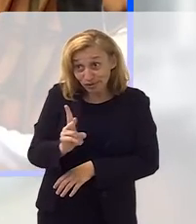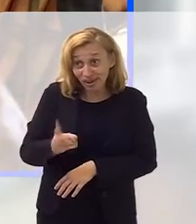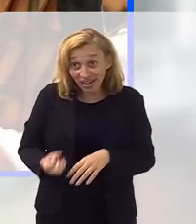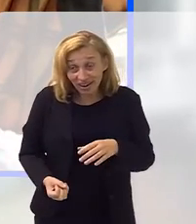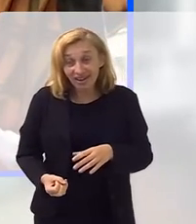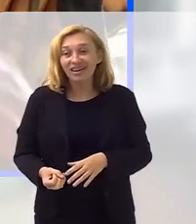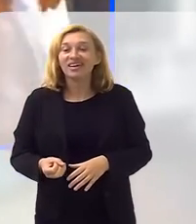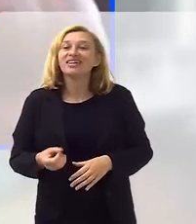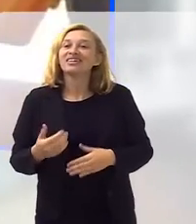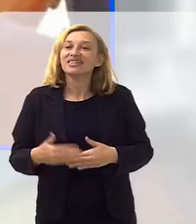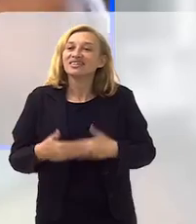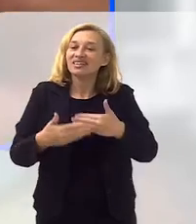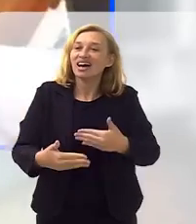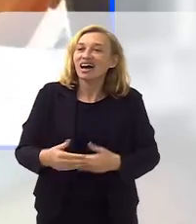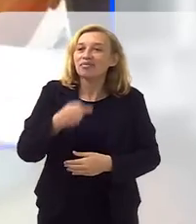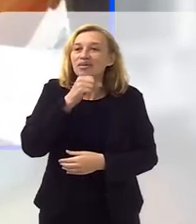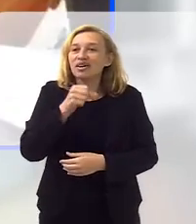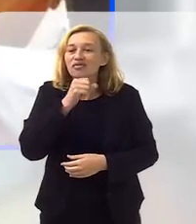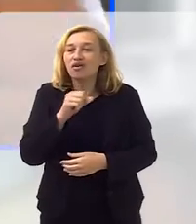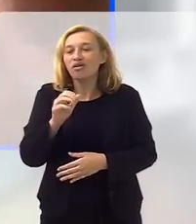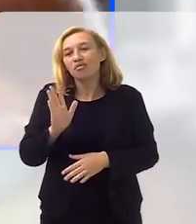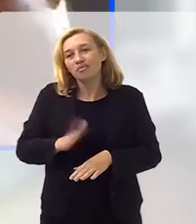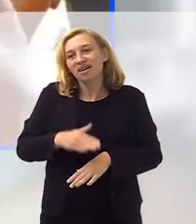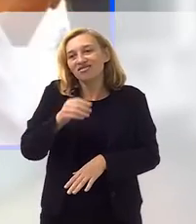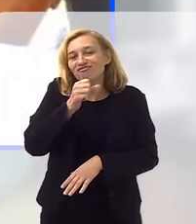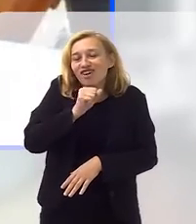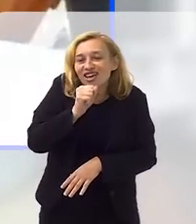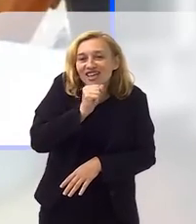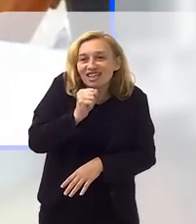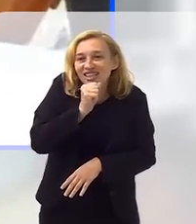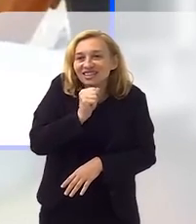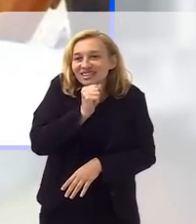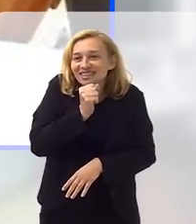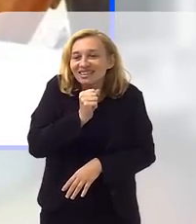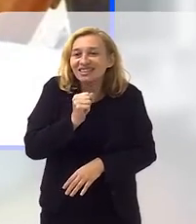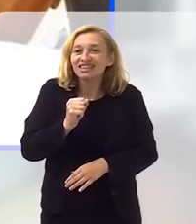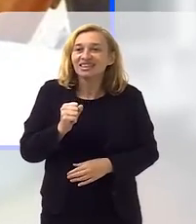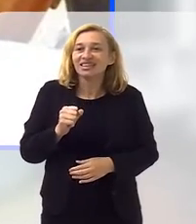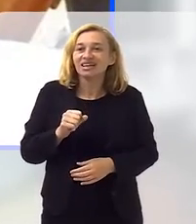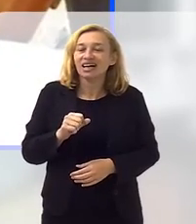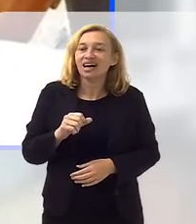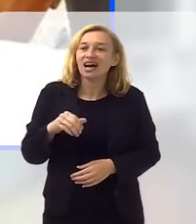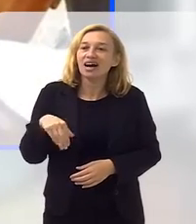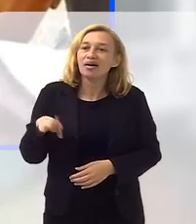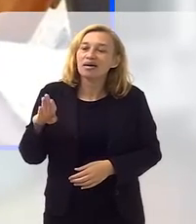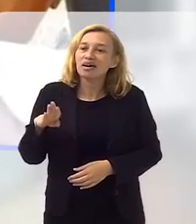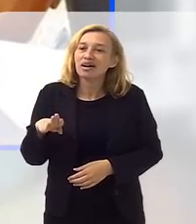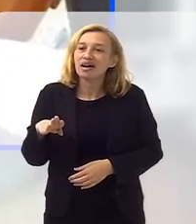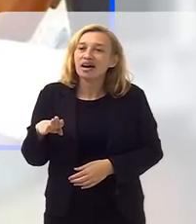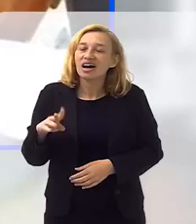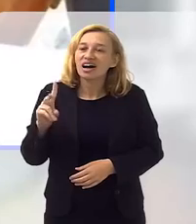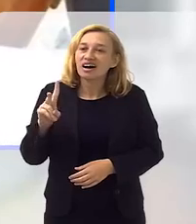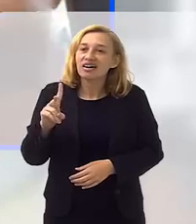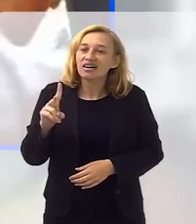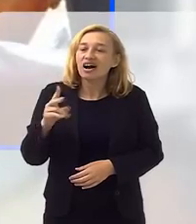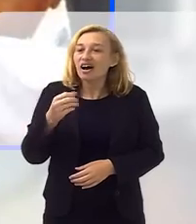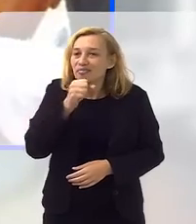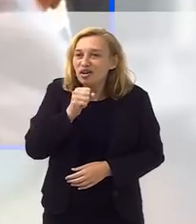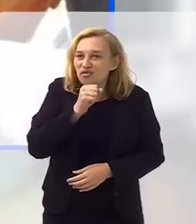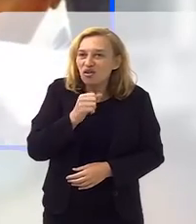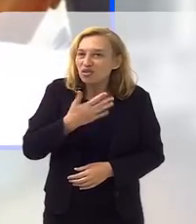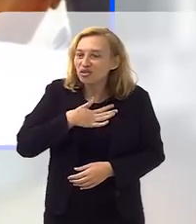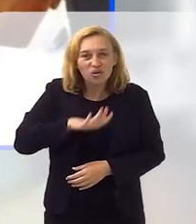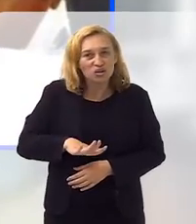continuar, e pra frente a minha avó foi ficando mais idosa, e a banda, né, ela gostava, a